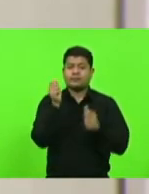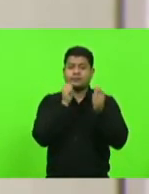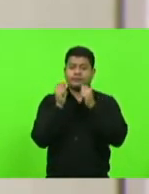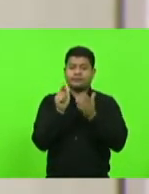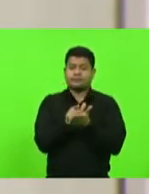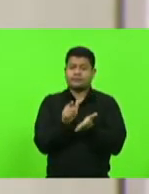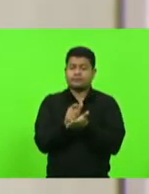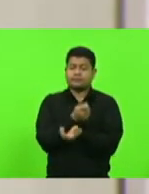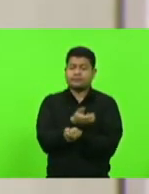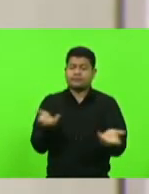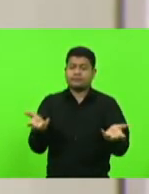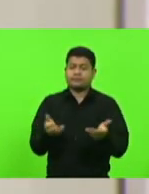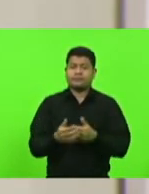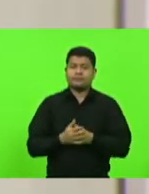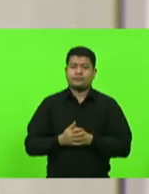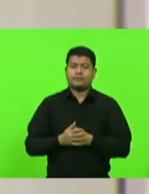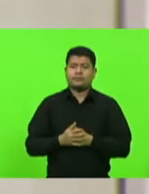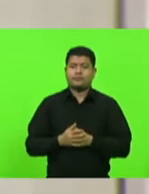à distribuição de expedientes.